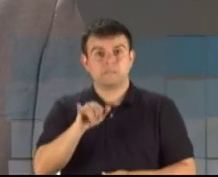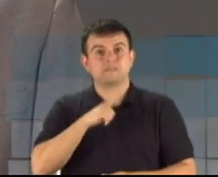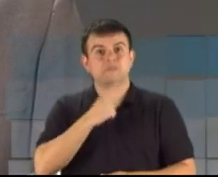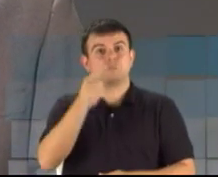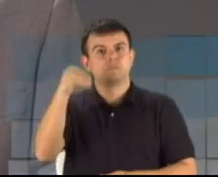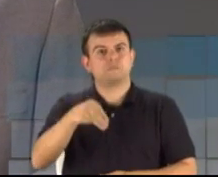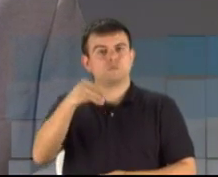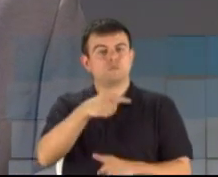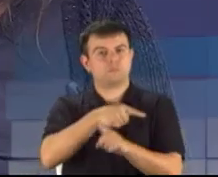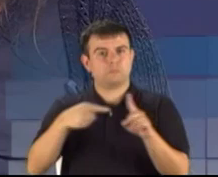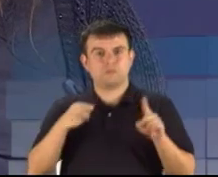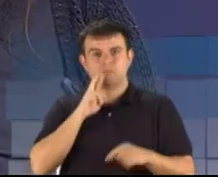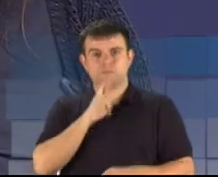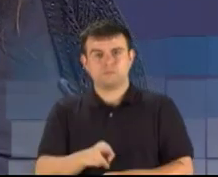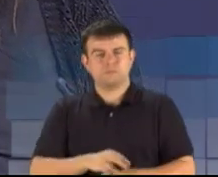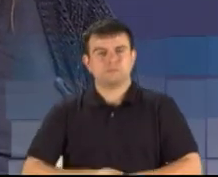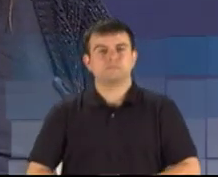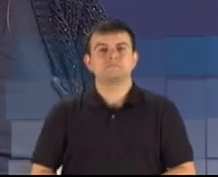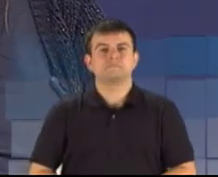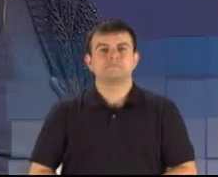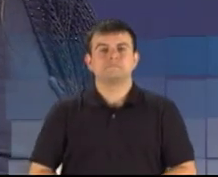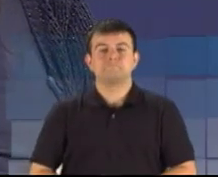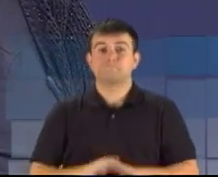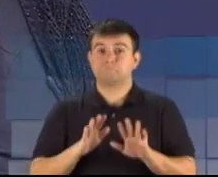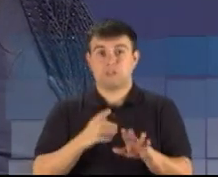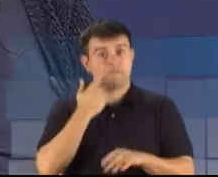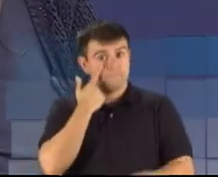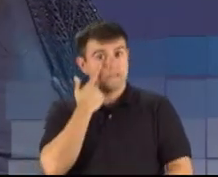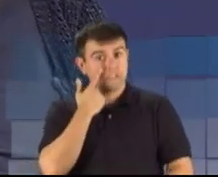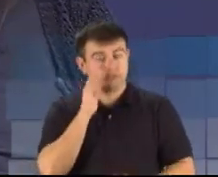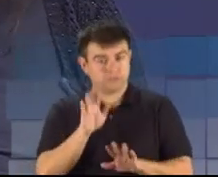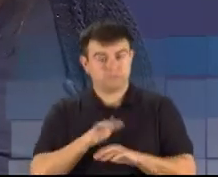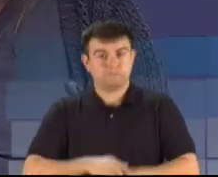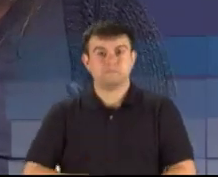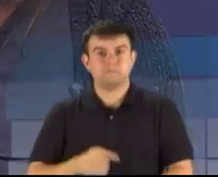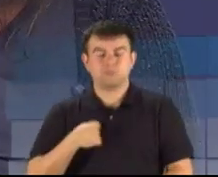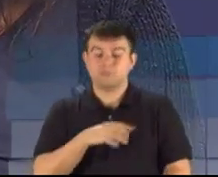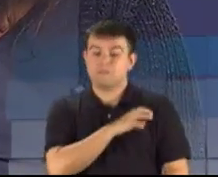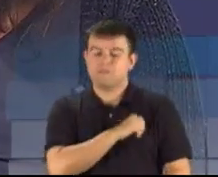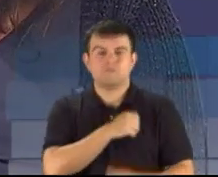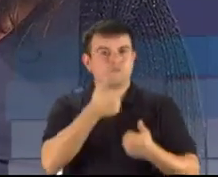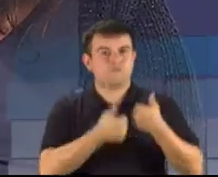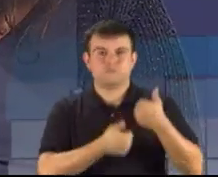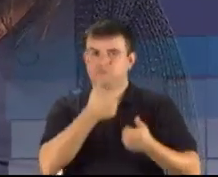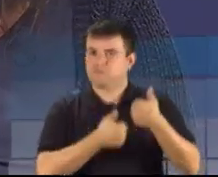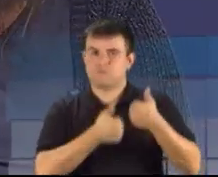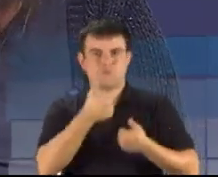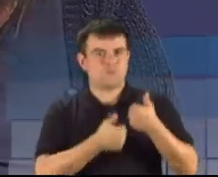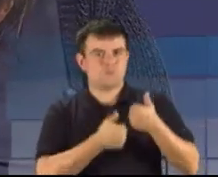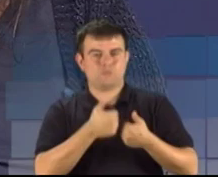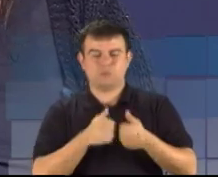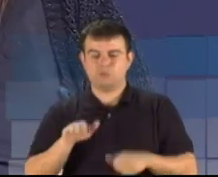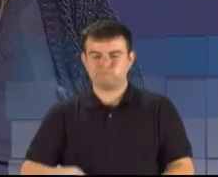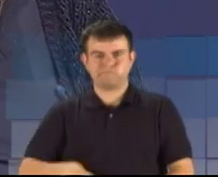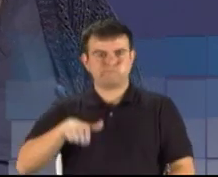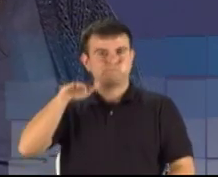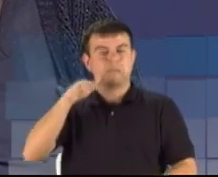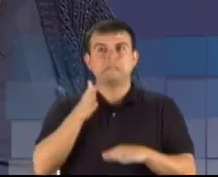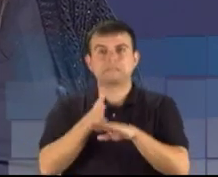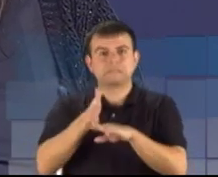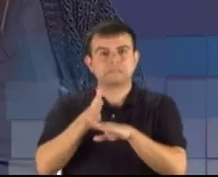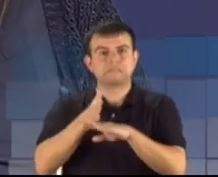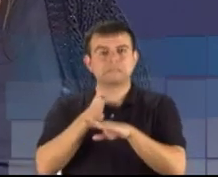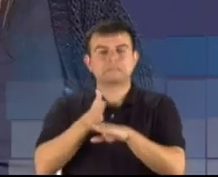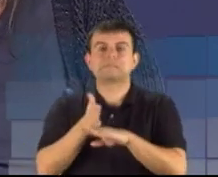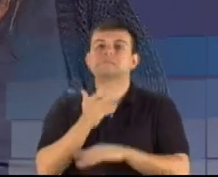e meio para a resposta. Veja bem, Hermes, eu amo futebol. Me criei dentro do Beira Rio e,